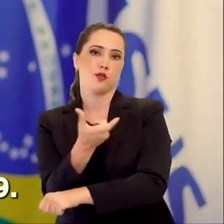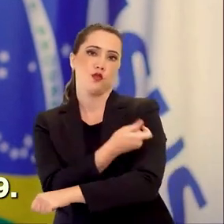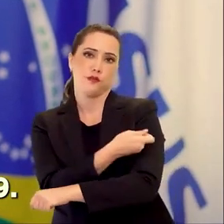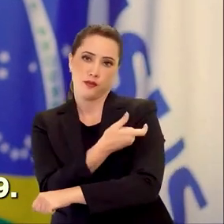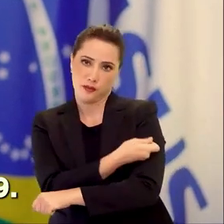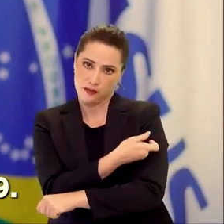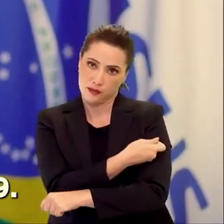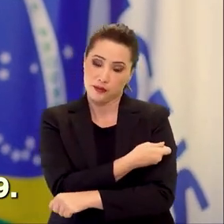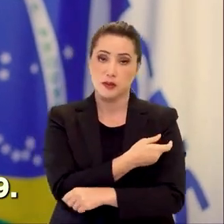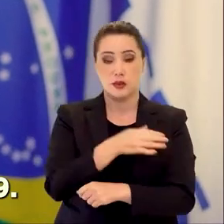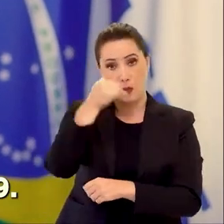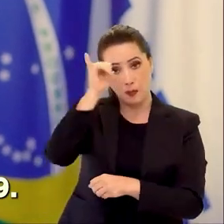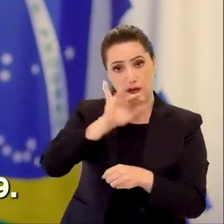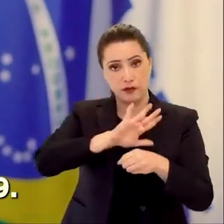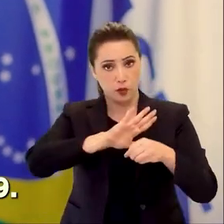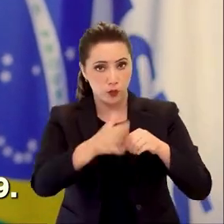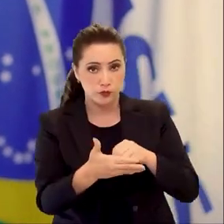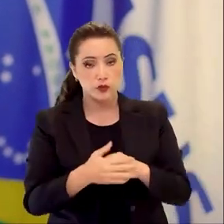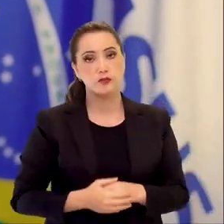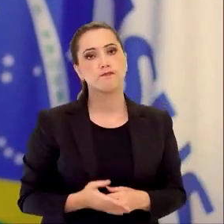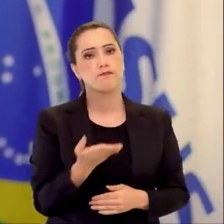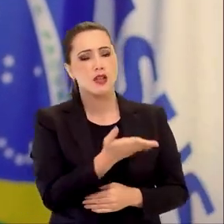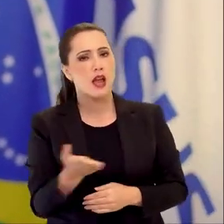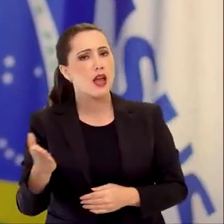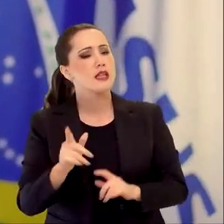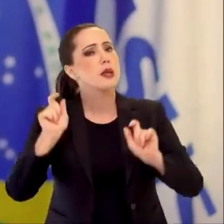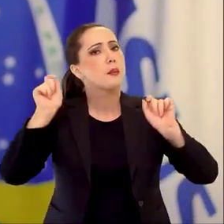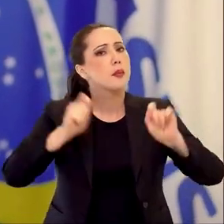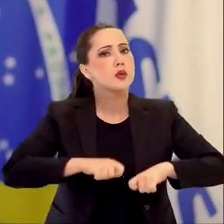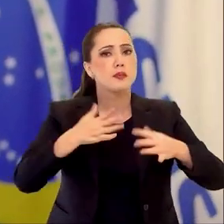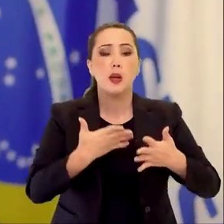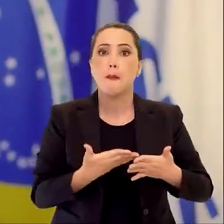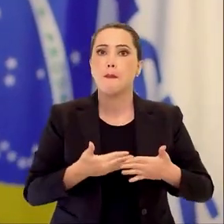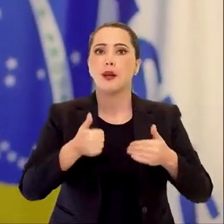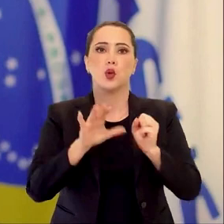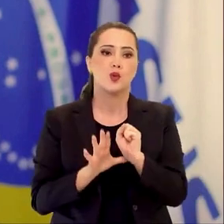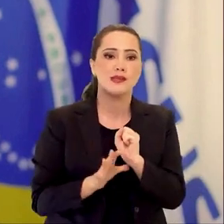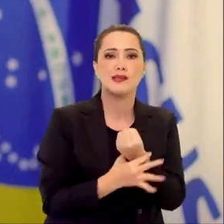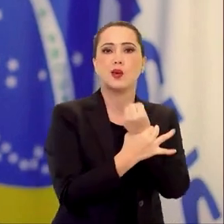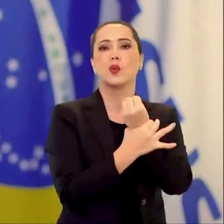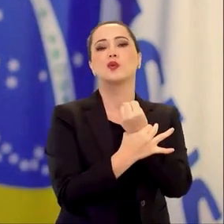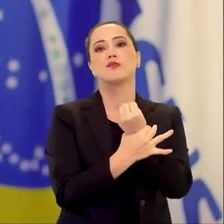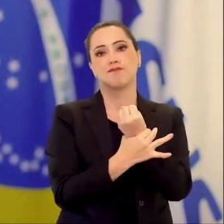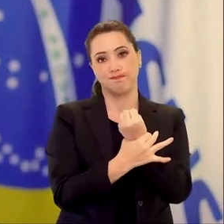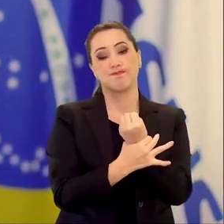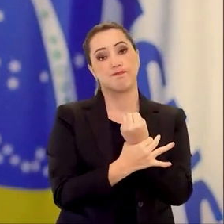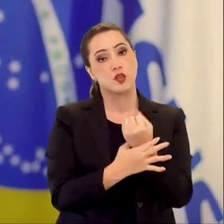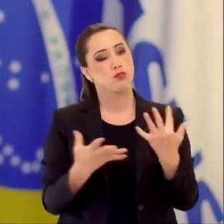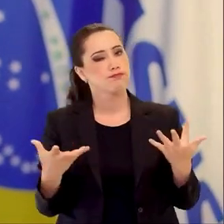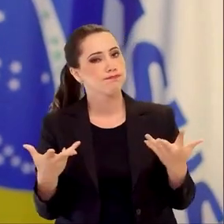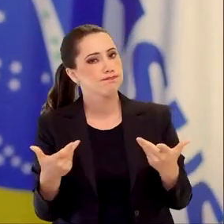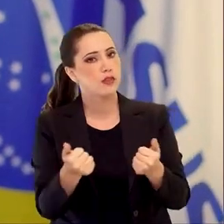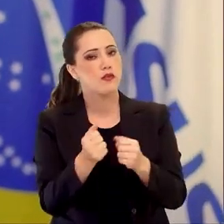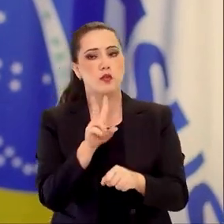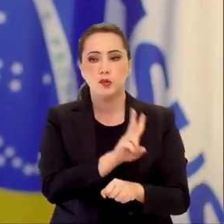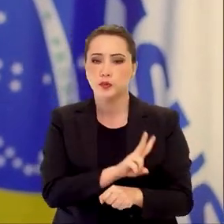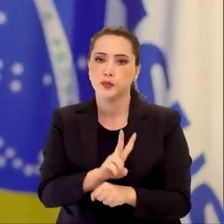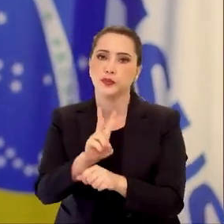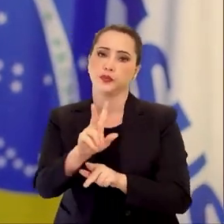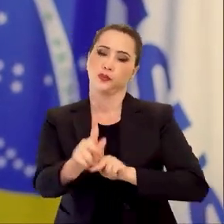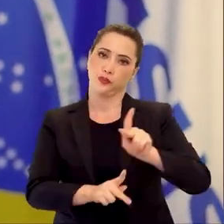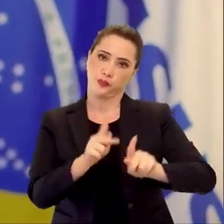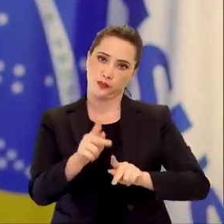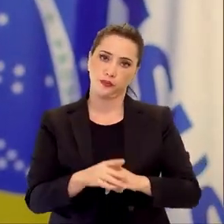reforço para a Covid-19. Esta é a forma mais eficaz e segura de proteger nossa